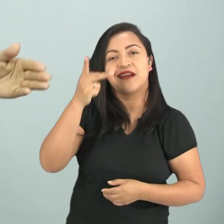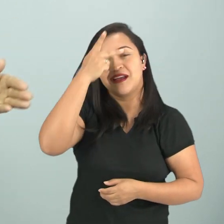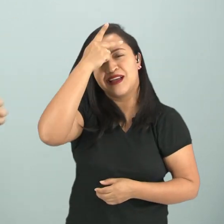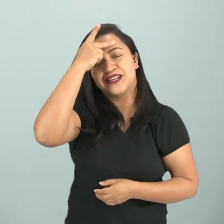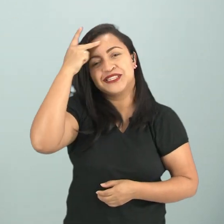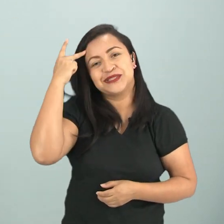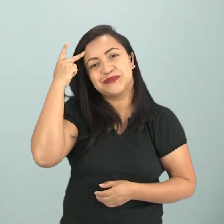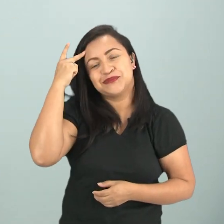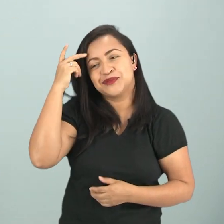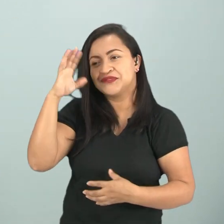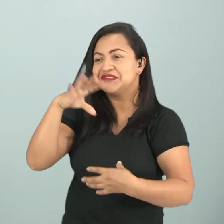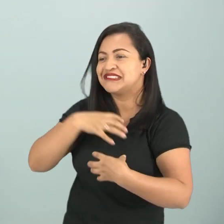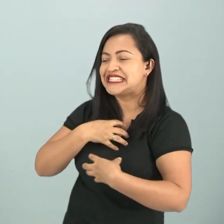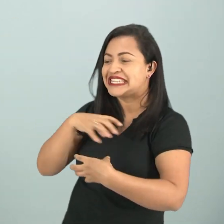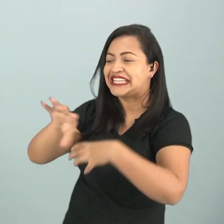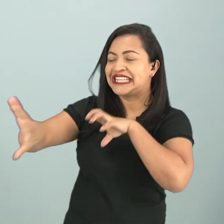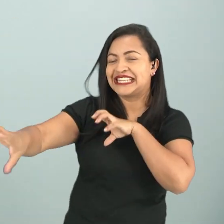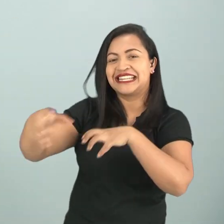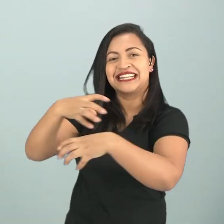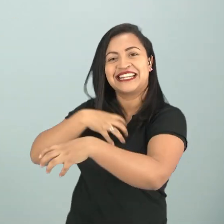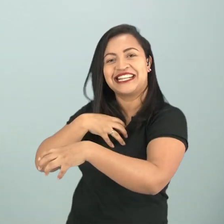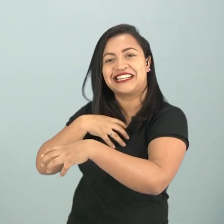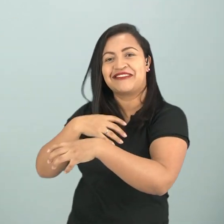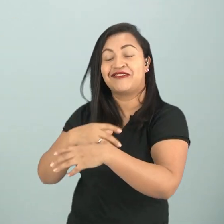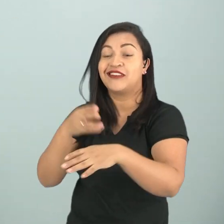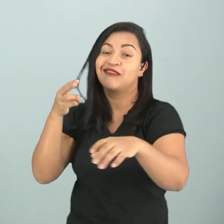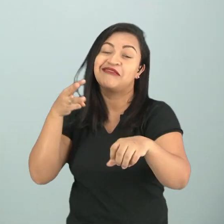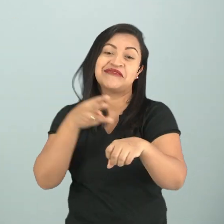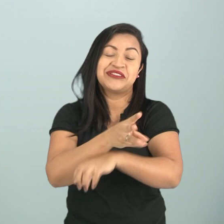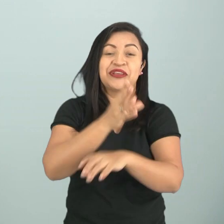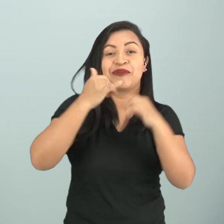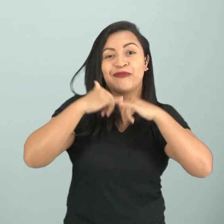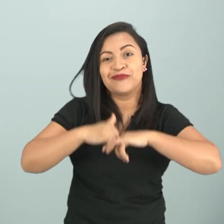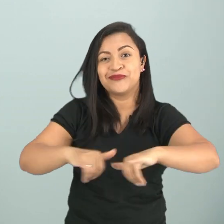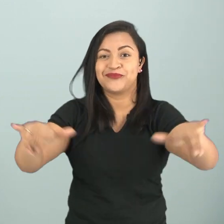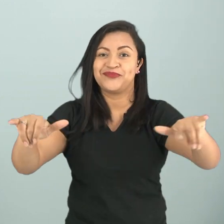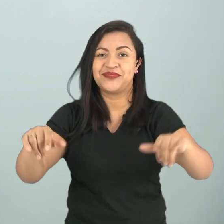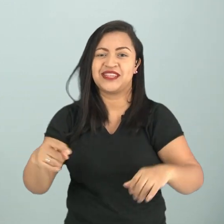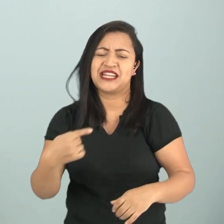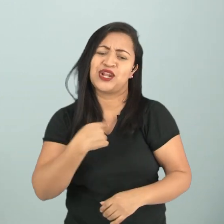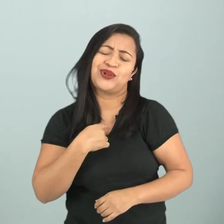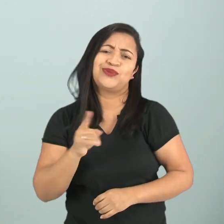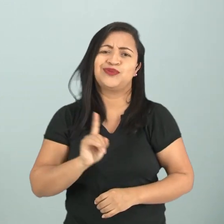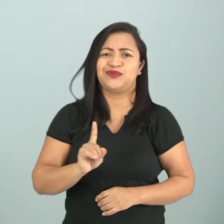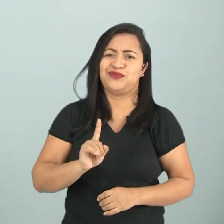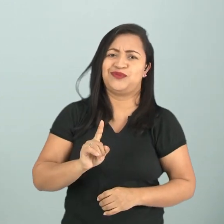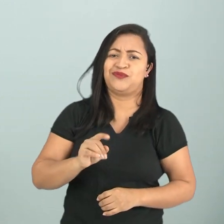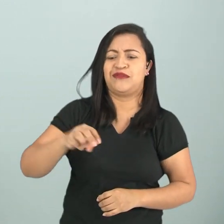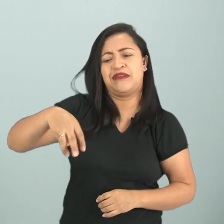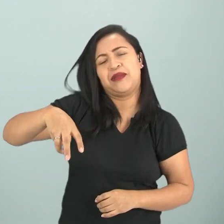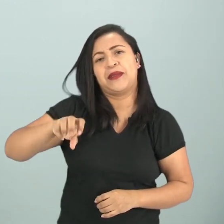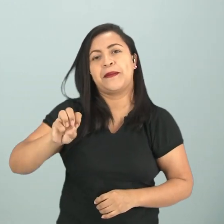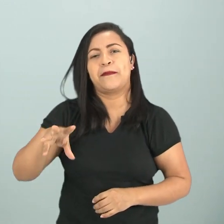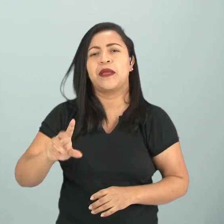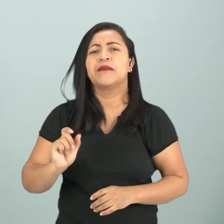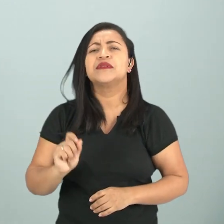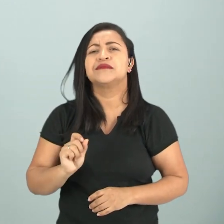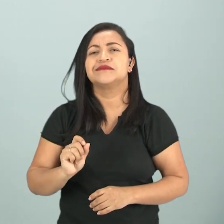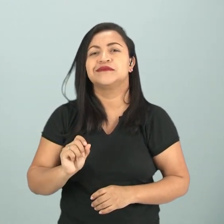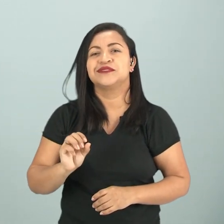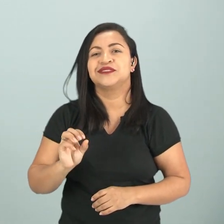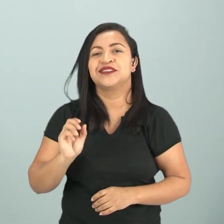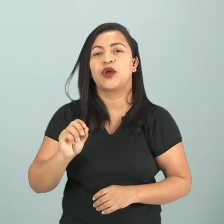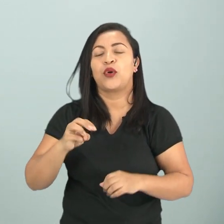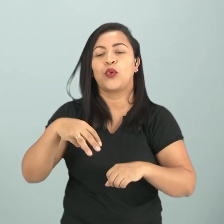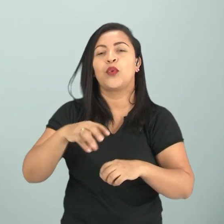compartilham. Não sou eu, não é você que indica que tal texto é um meme. Ele se tornará um